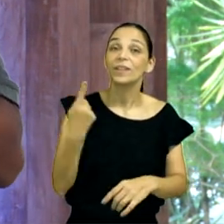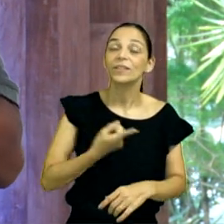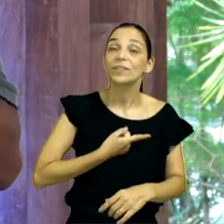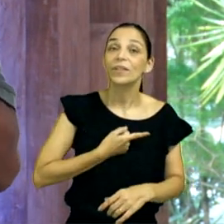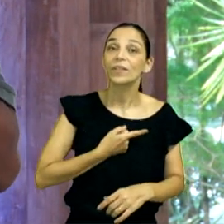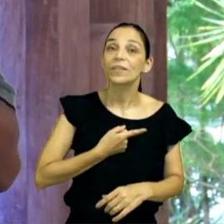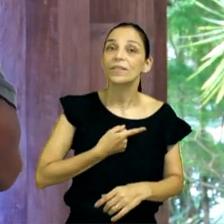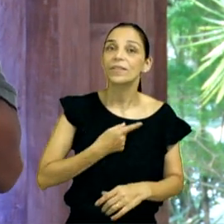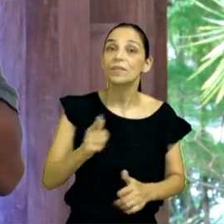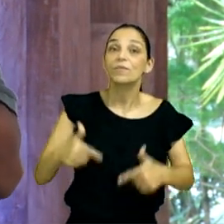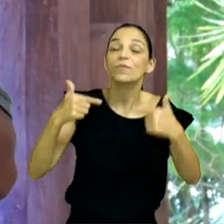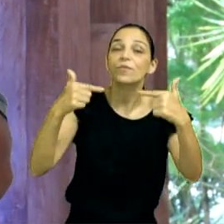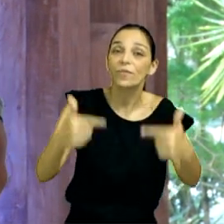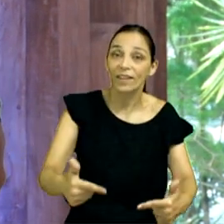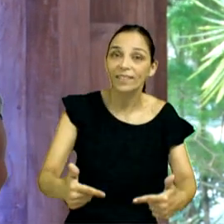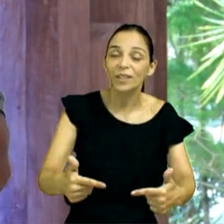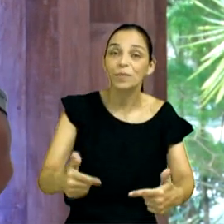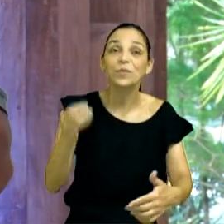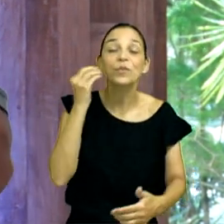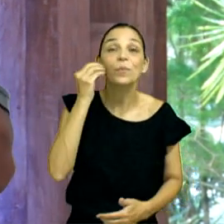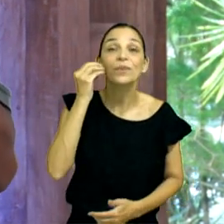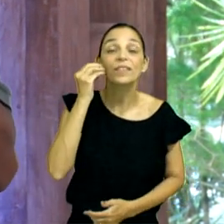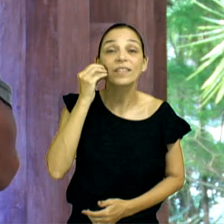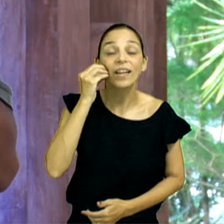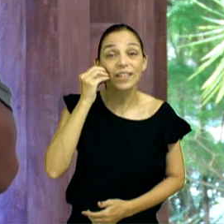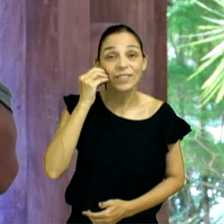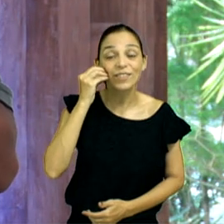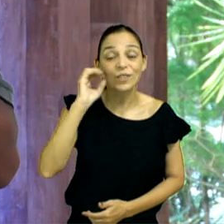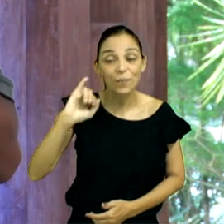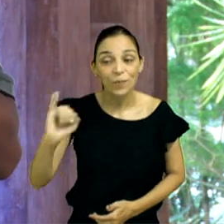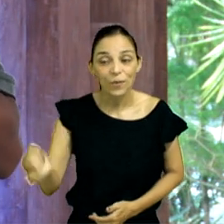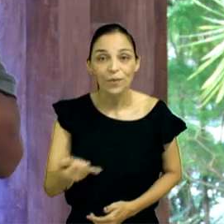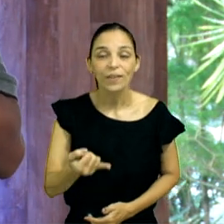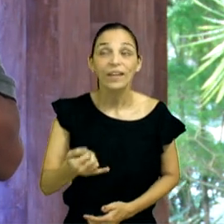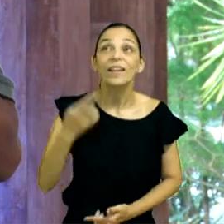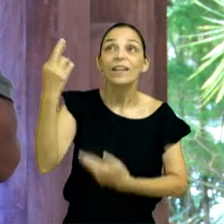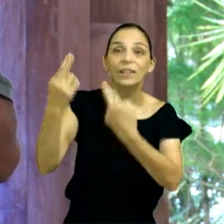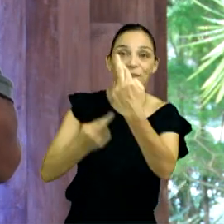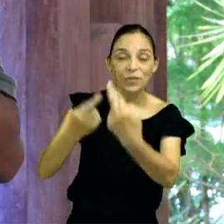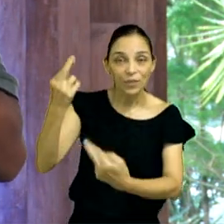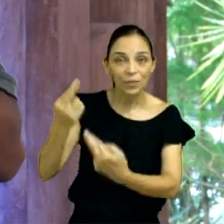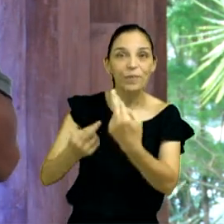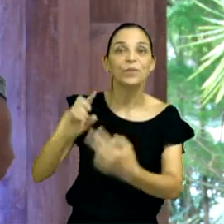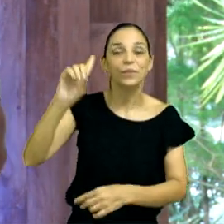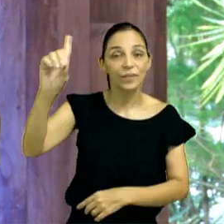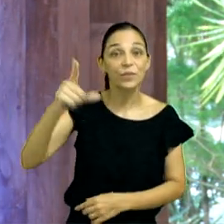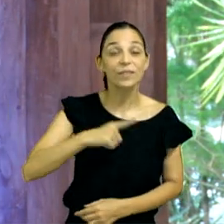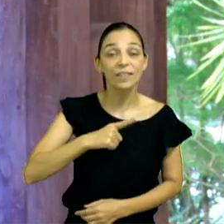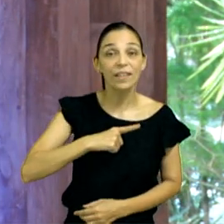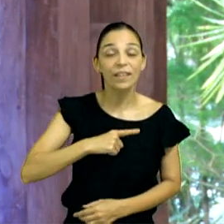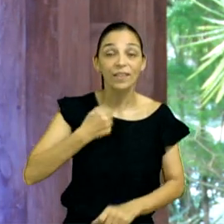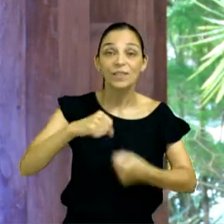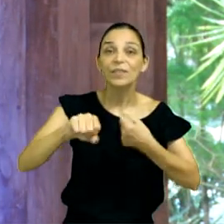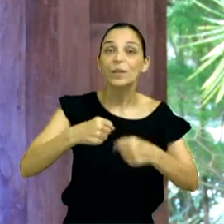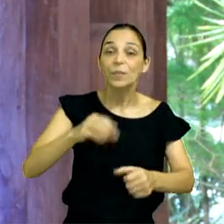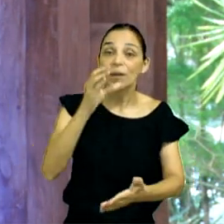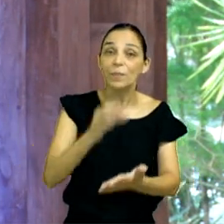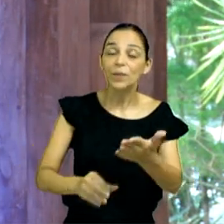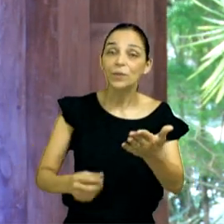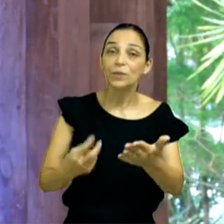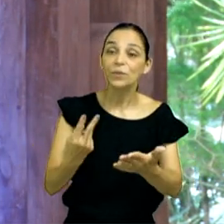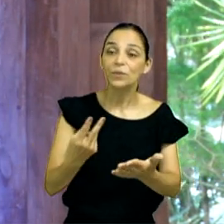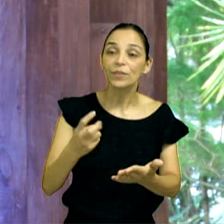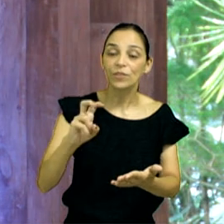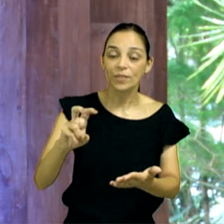as oportunidades que ele nos dá, a mente renovada, relacionamento com Deus, Salmo 25, 14, diz assim, a